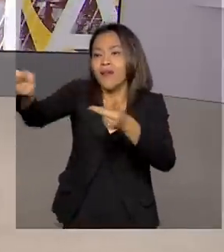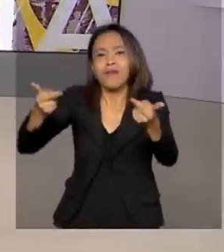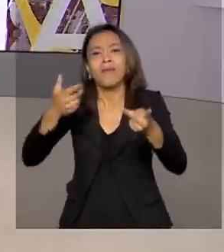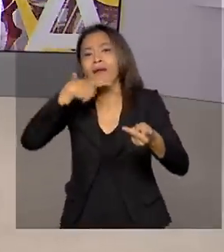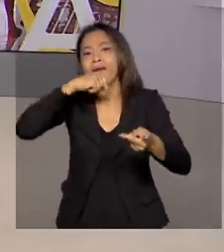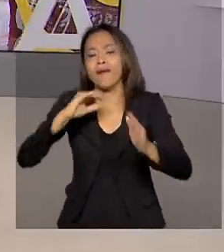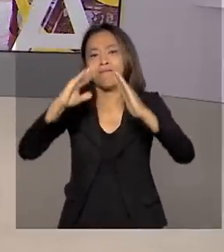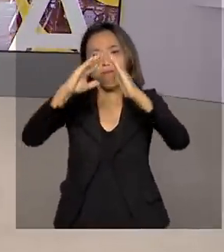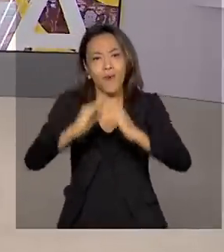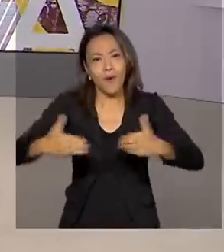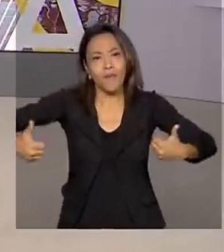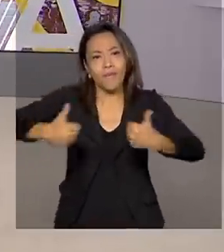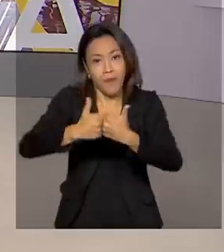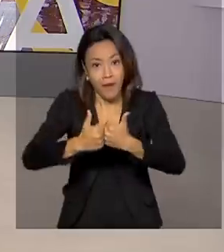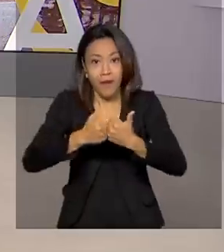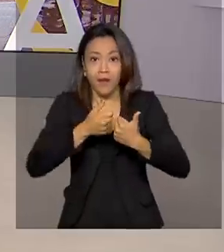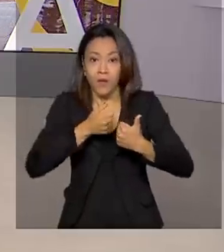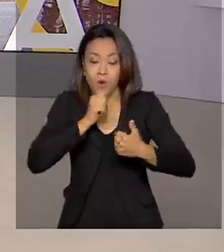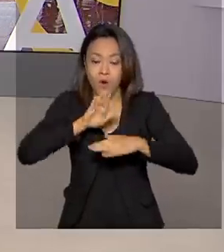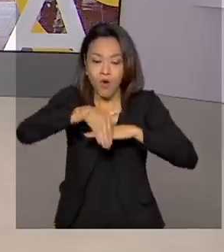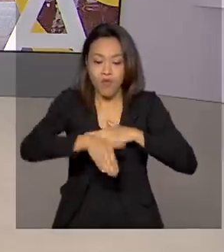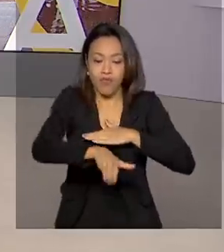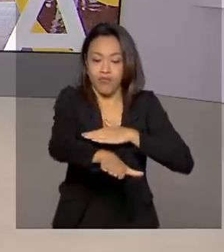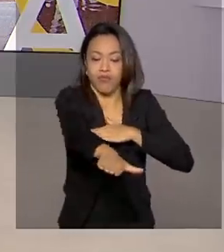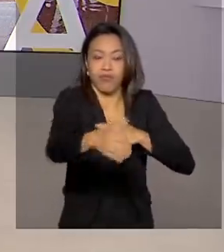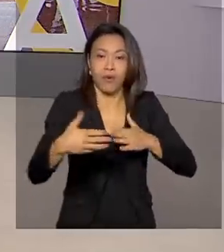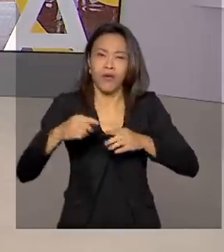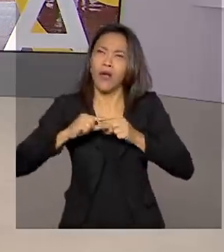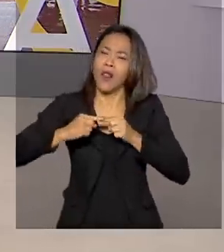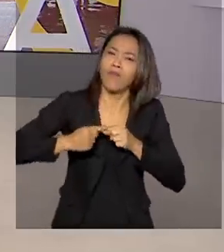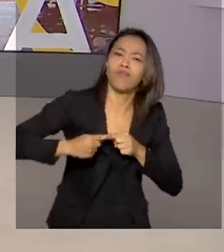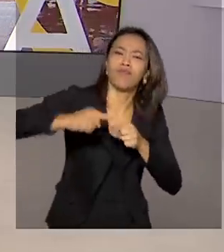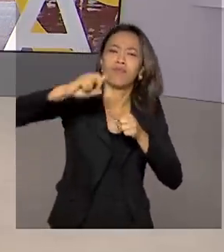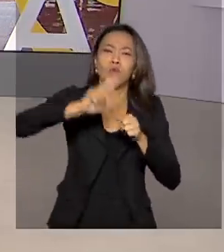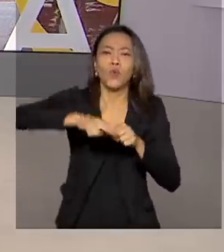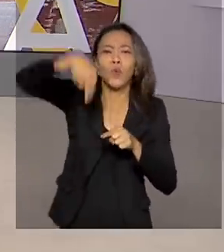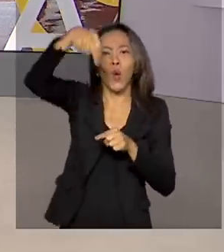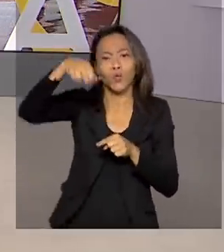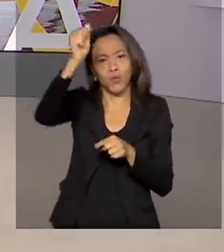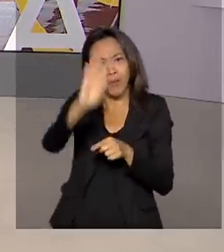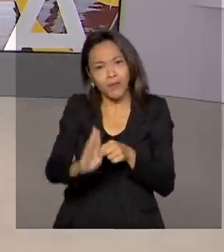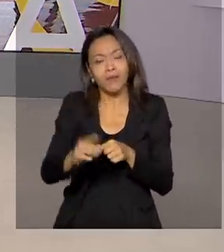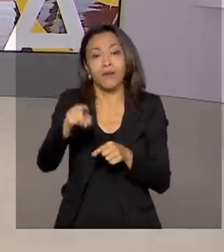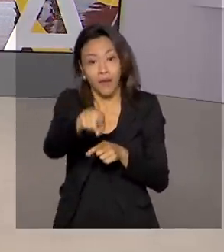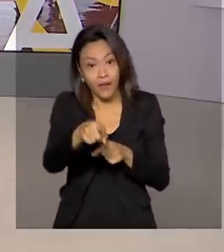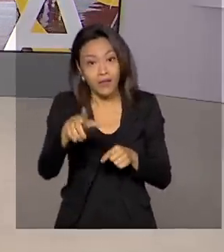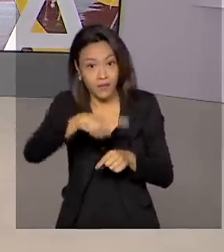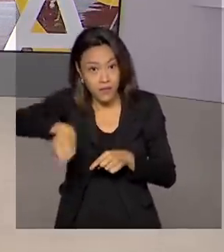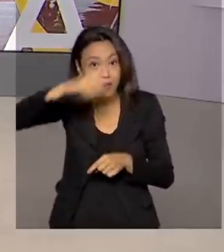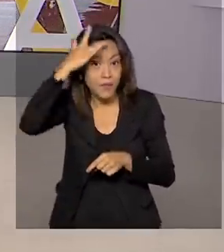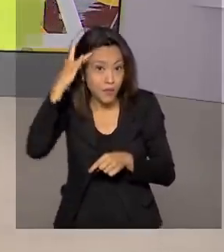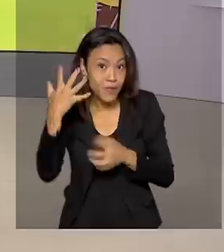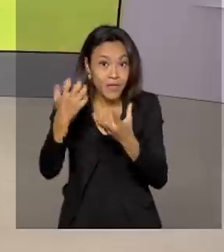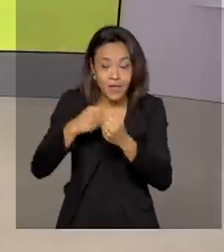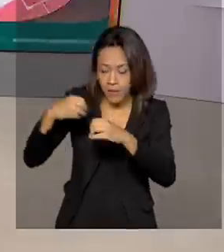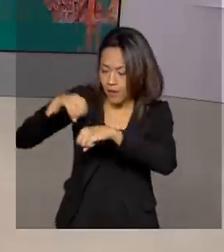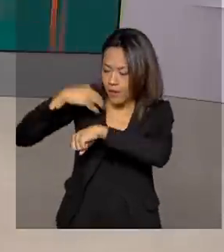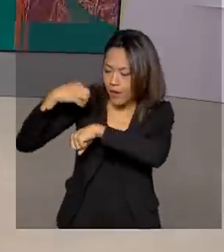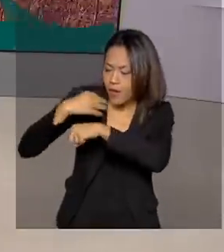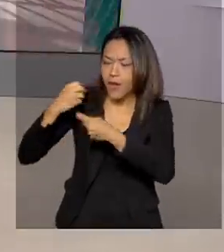comunidades que vivem isoladas no norte do país. Os ribeirinhos recebem atendimentos sobre aposentadoria,